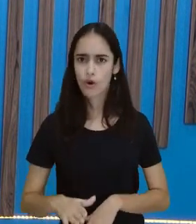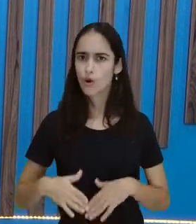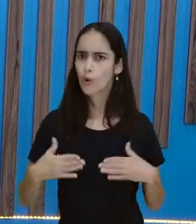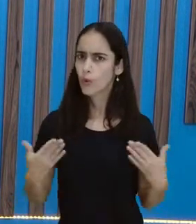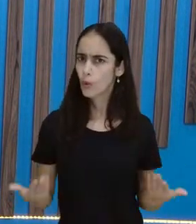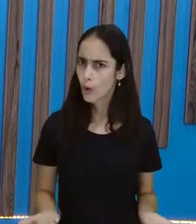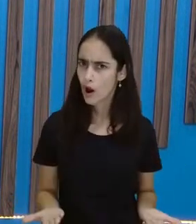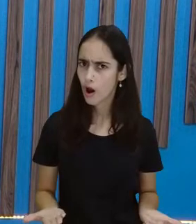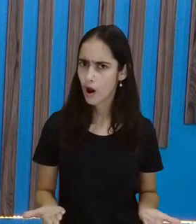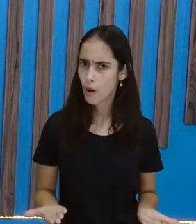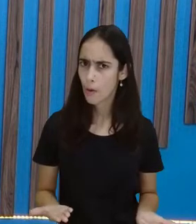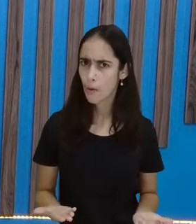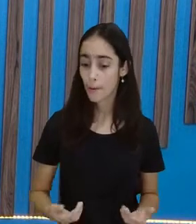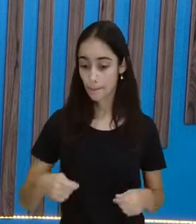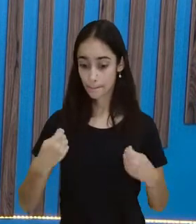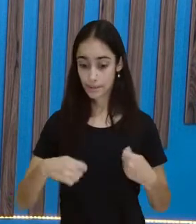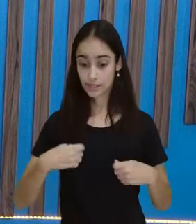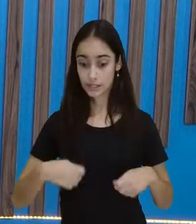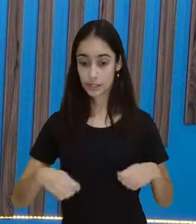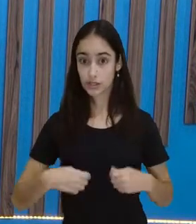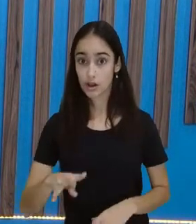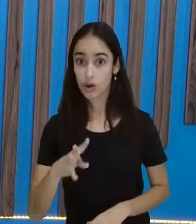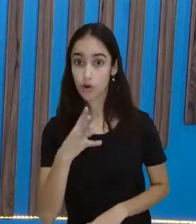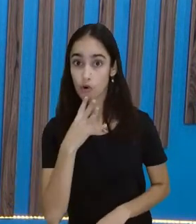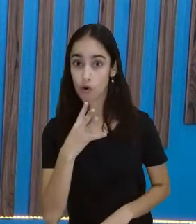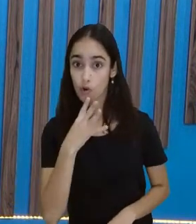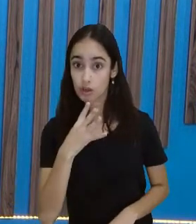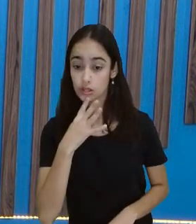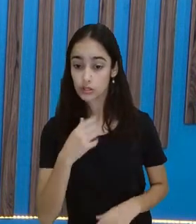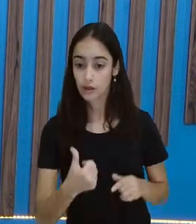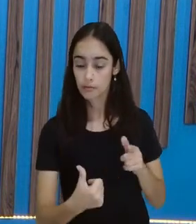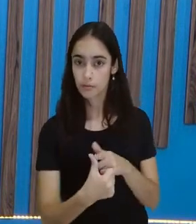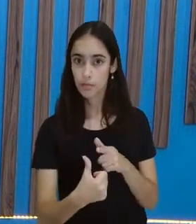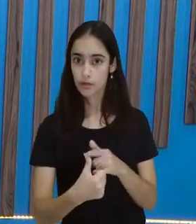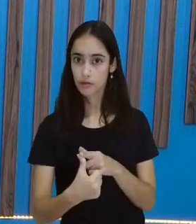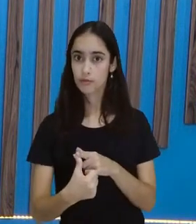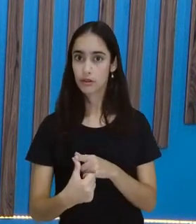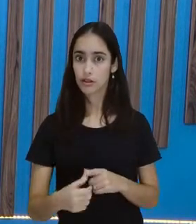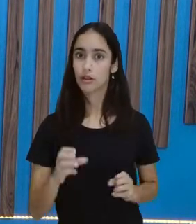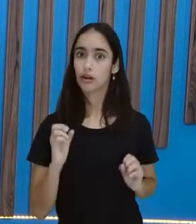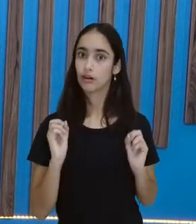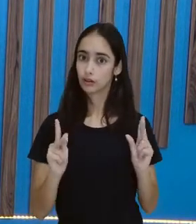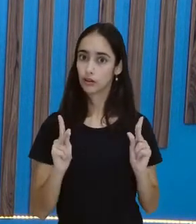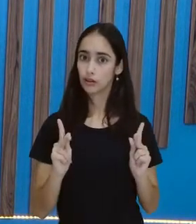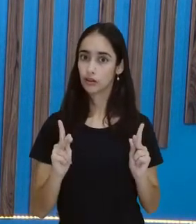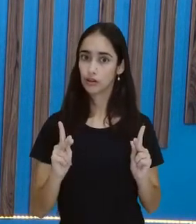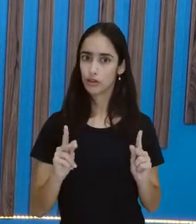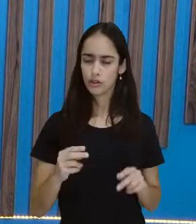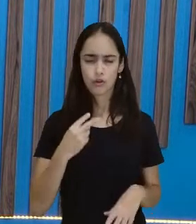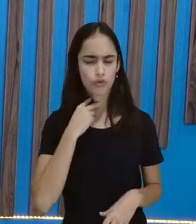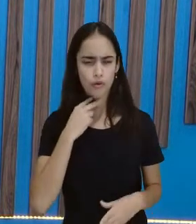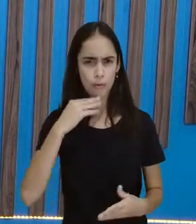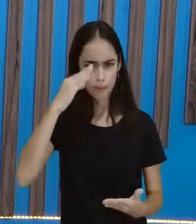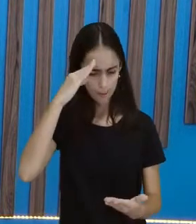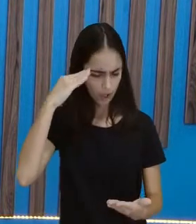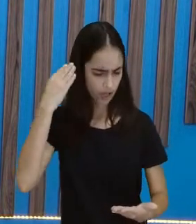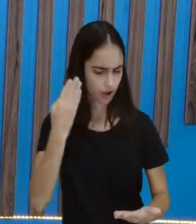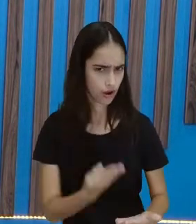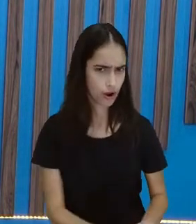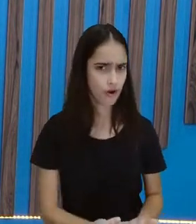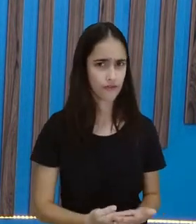Quem vê cara, não vê coração. As aparências enganam. A gente não pode confiar em quem a gente não